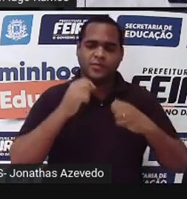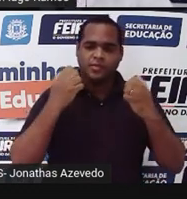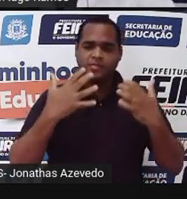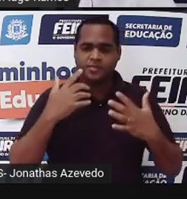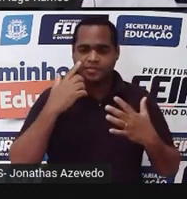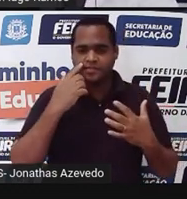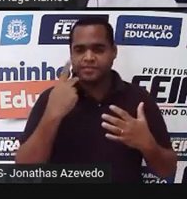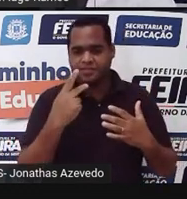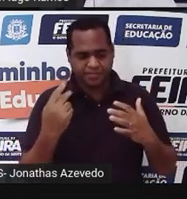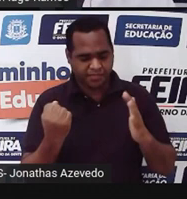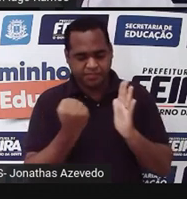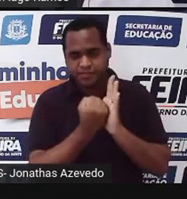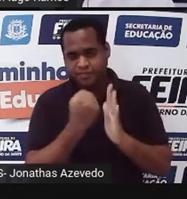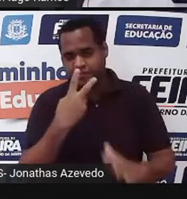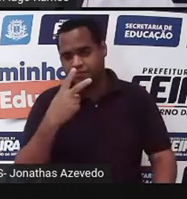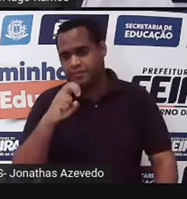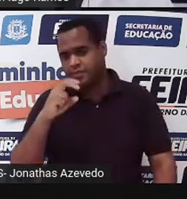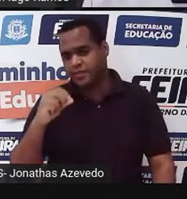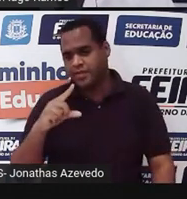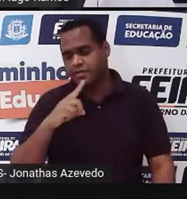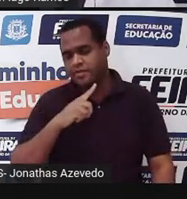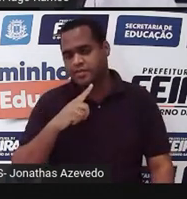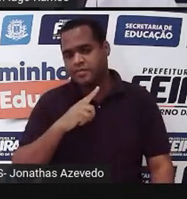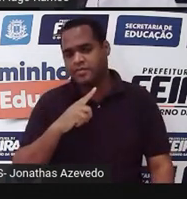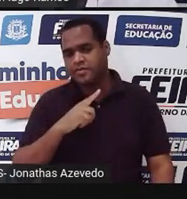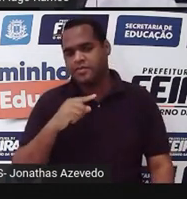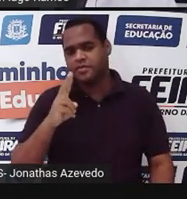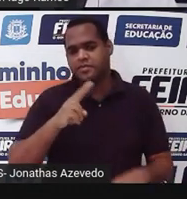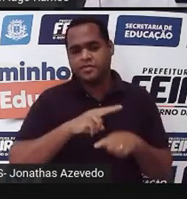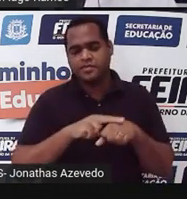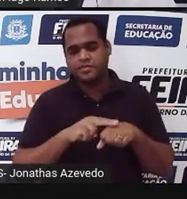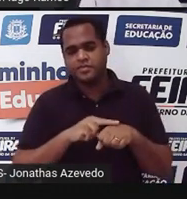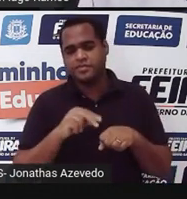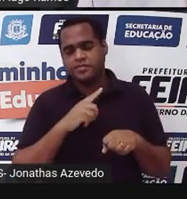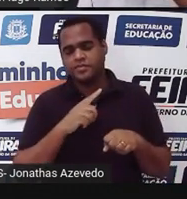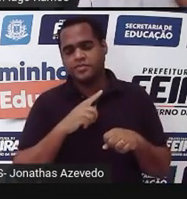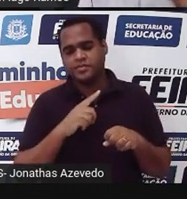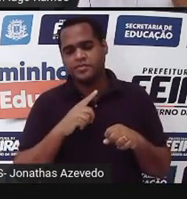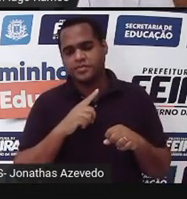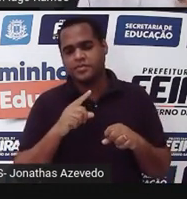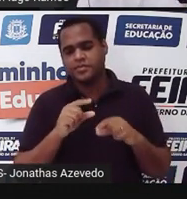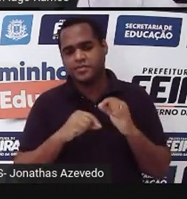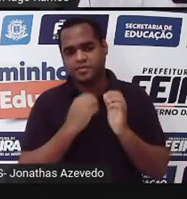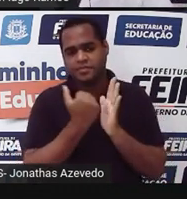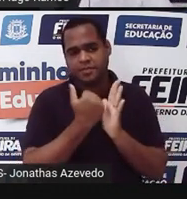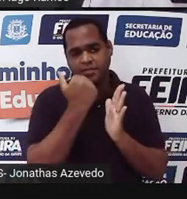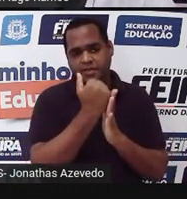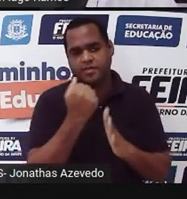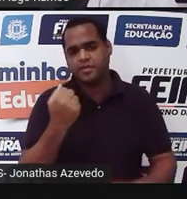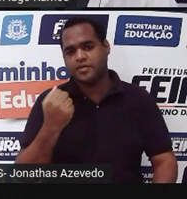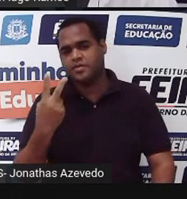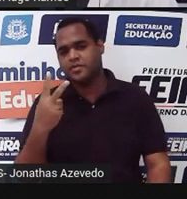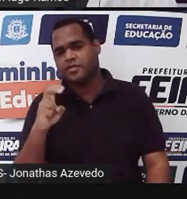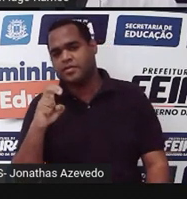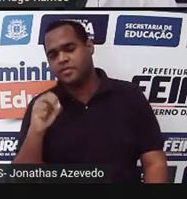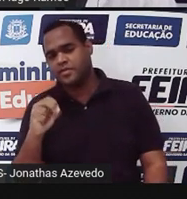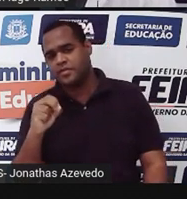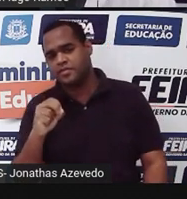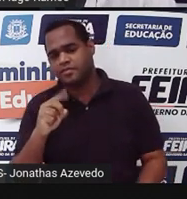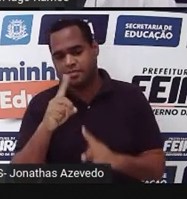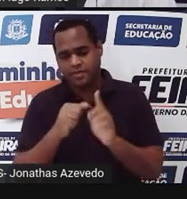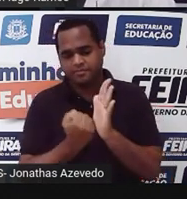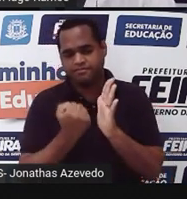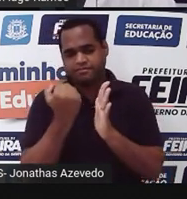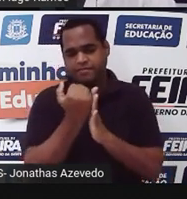250%, por isso que eu grifei de verde. E aí ele aumentou. Acréscimo significa aumentar. Aumentou